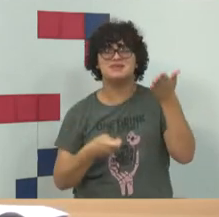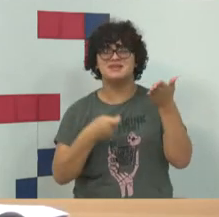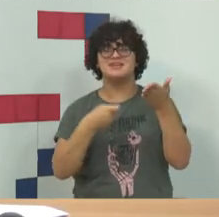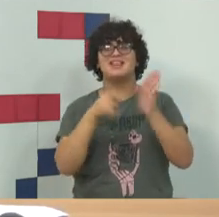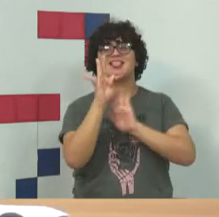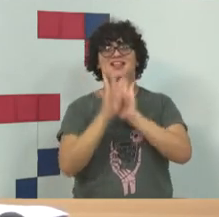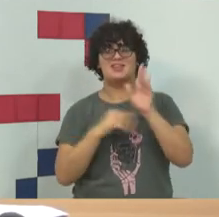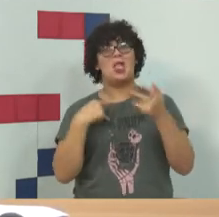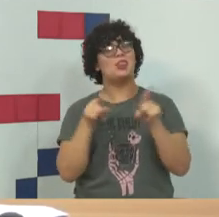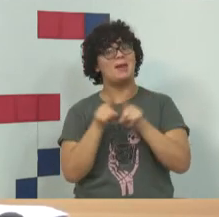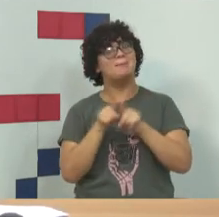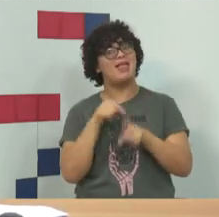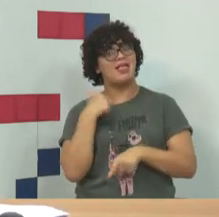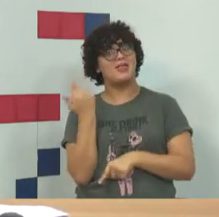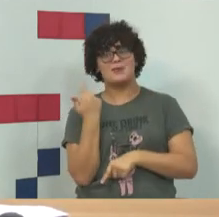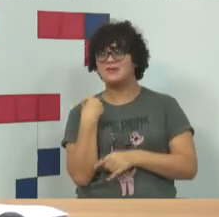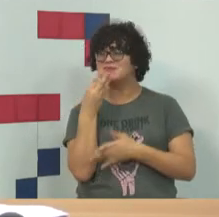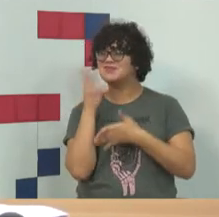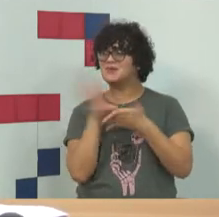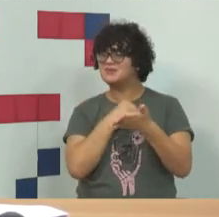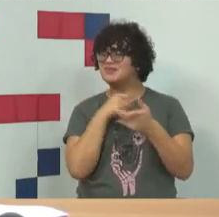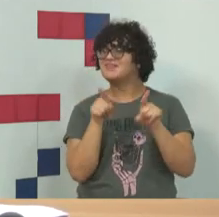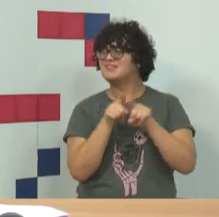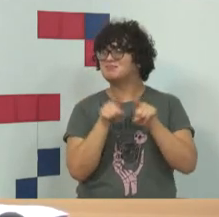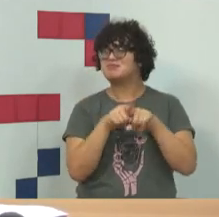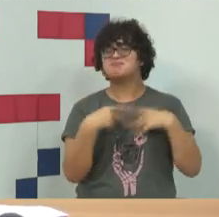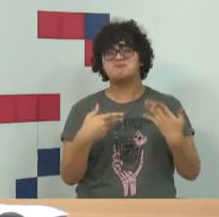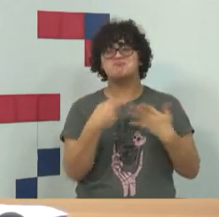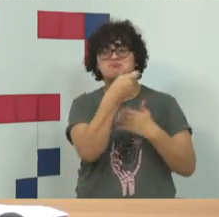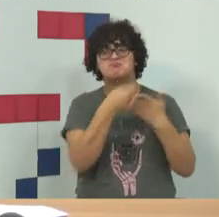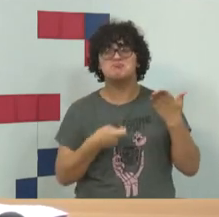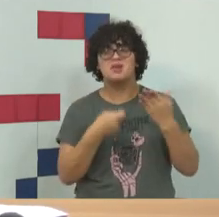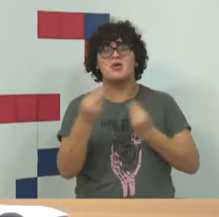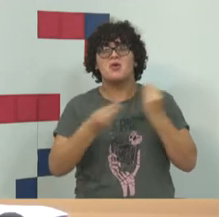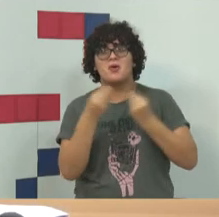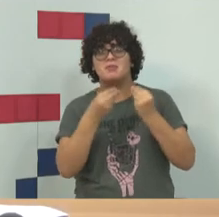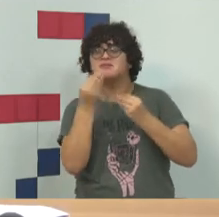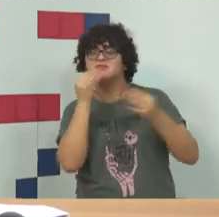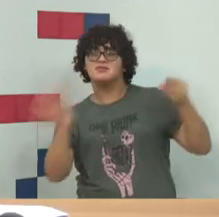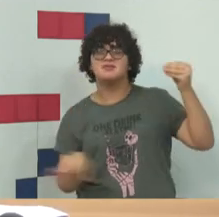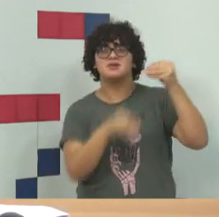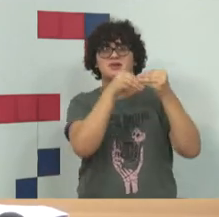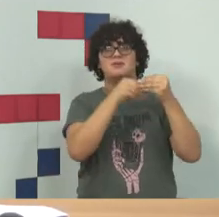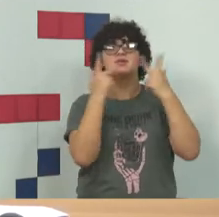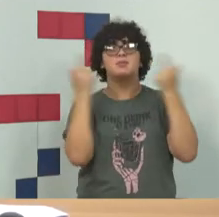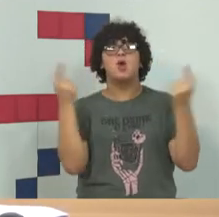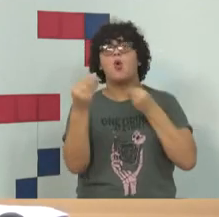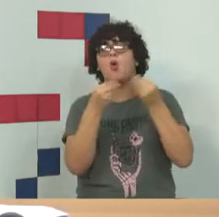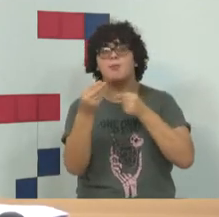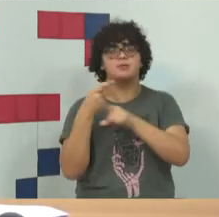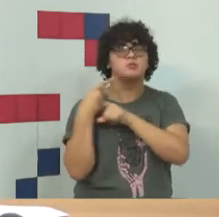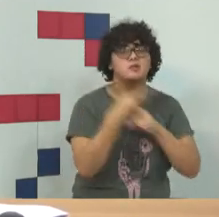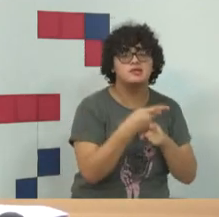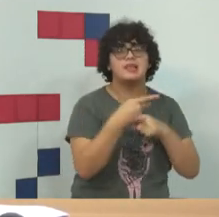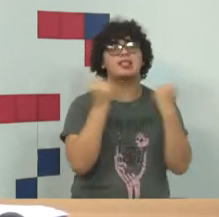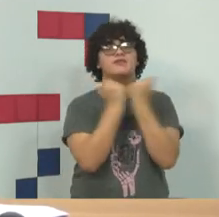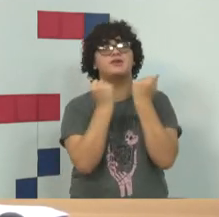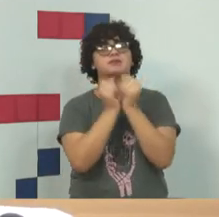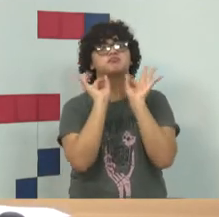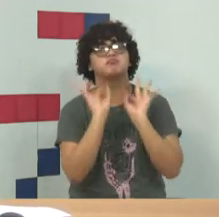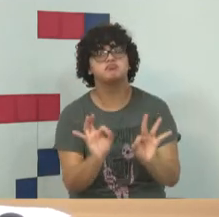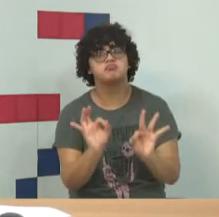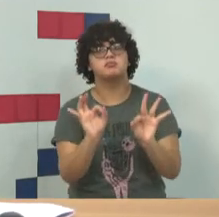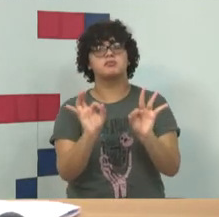isso, eu também estava, e talvez isso resulte num texto comum sobre a investigação defensiva, que é